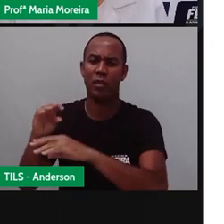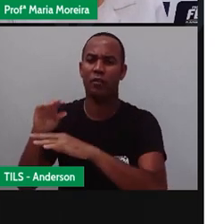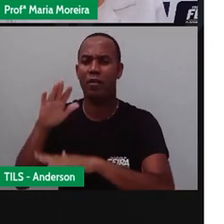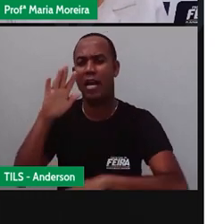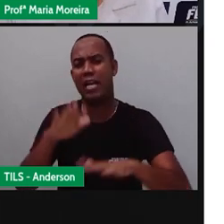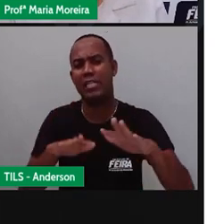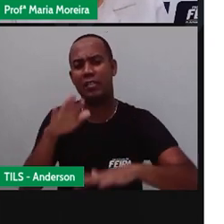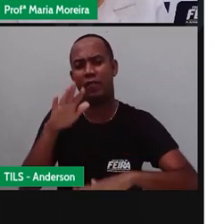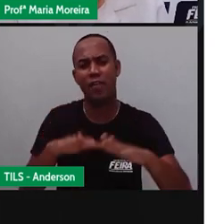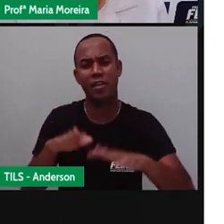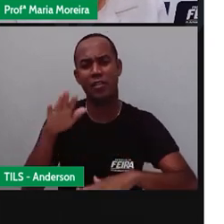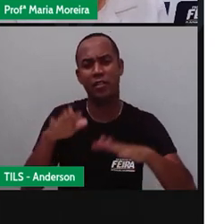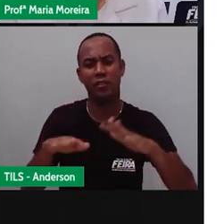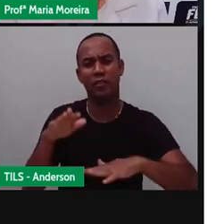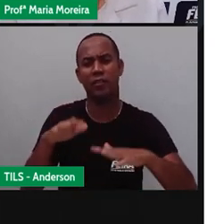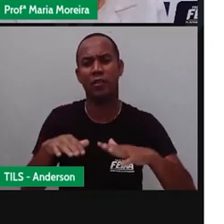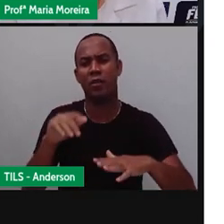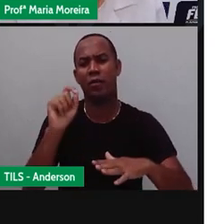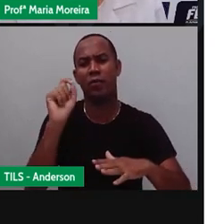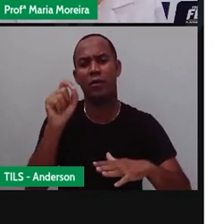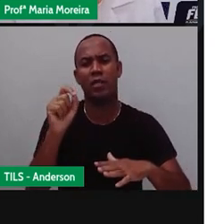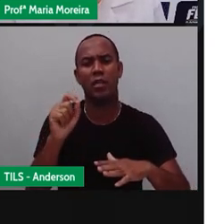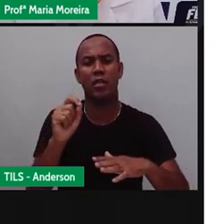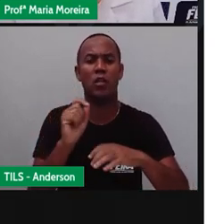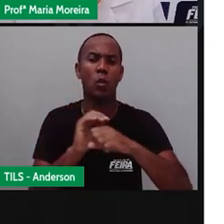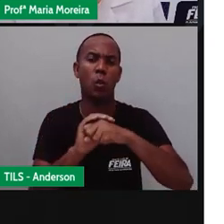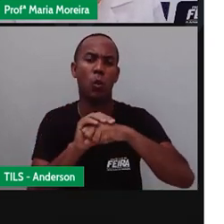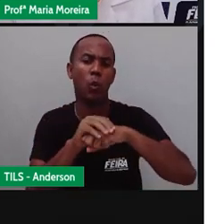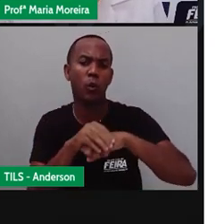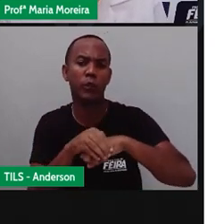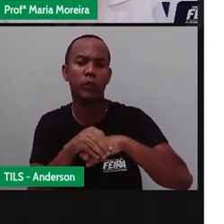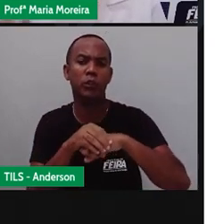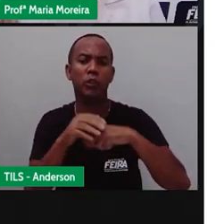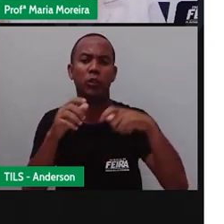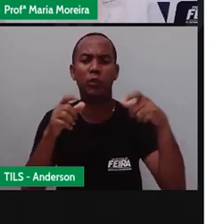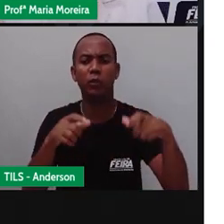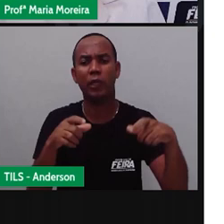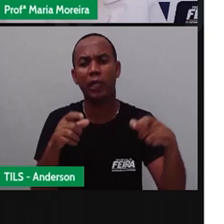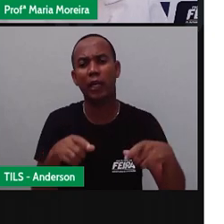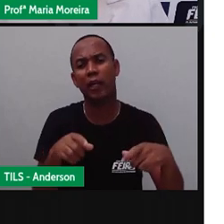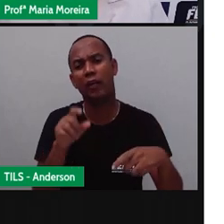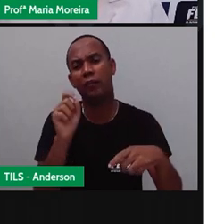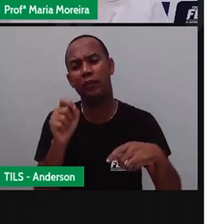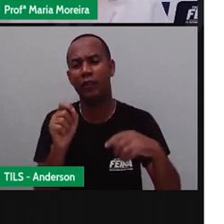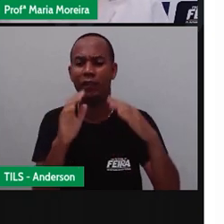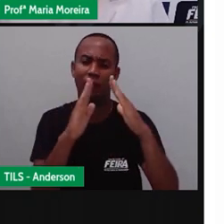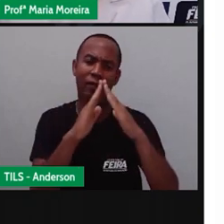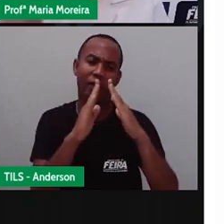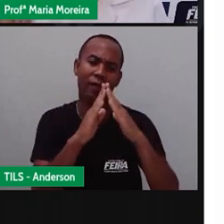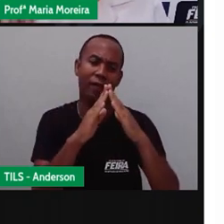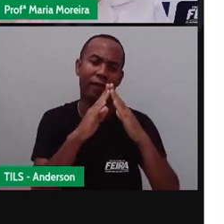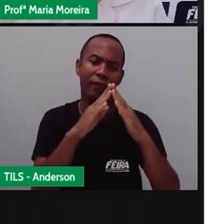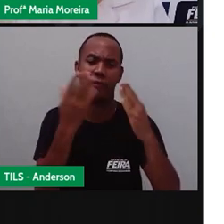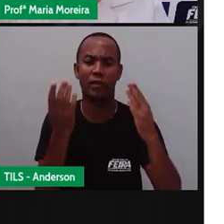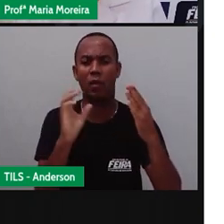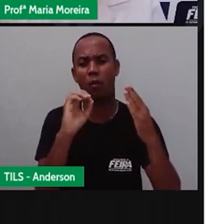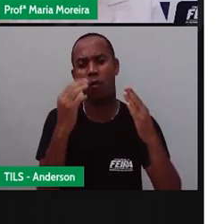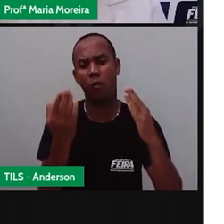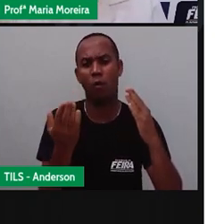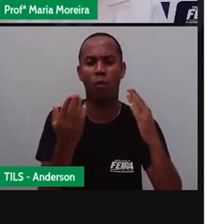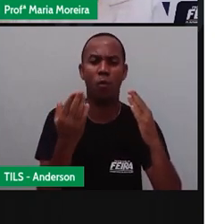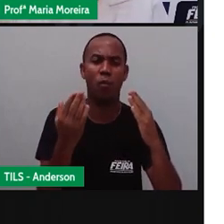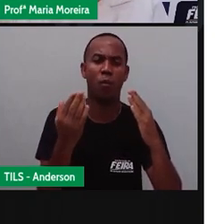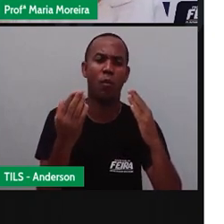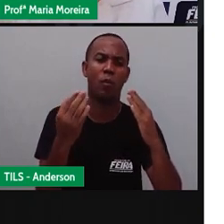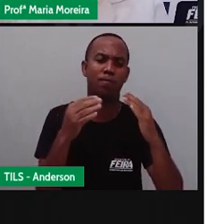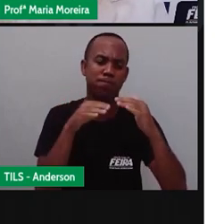apenas até uma noite em um determinado lugar em busca de quê? De abrigo, de proteção por